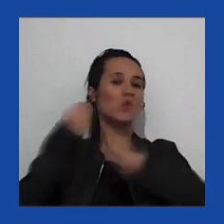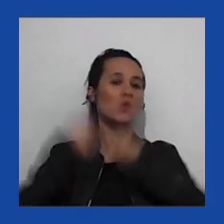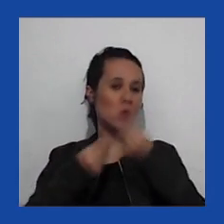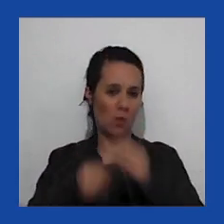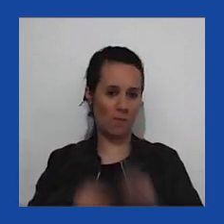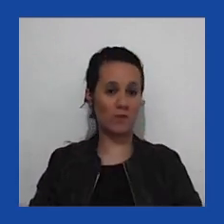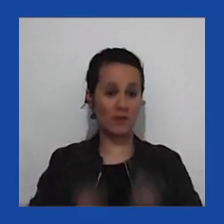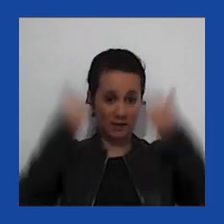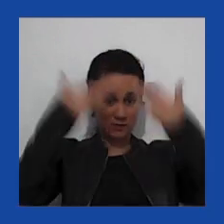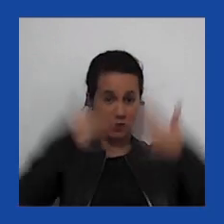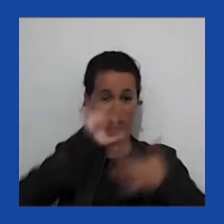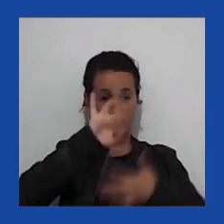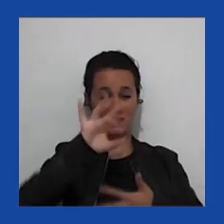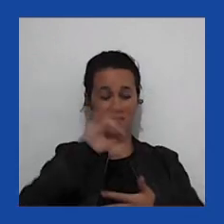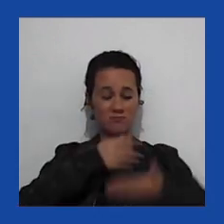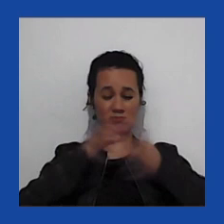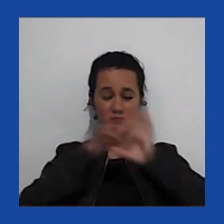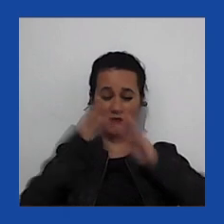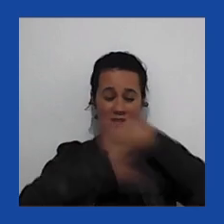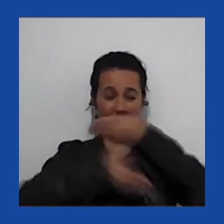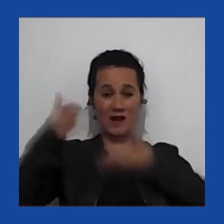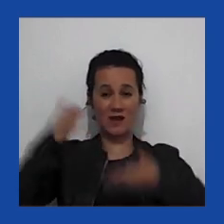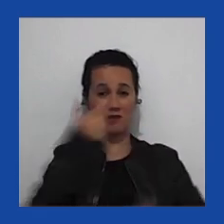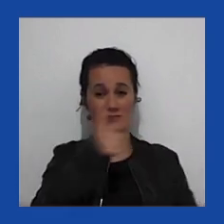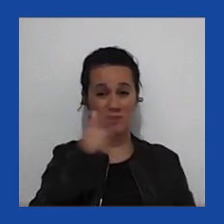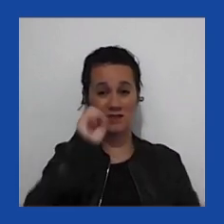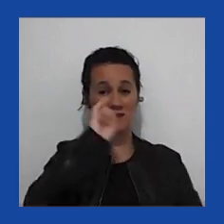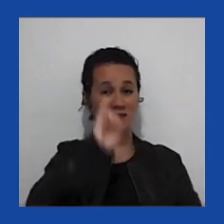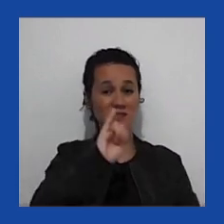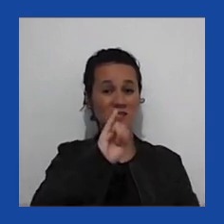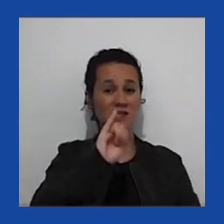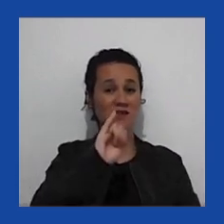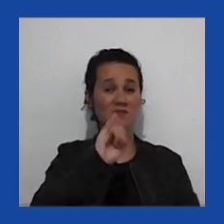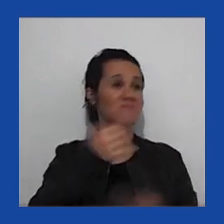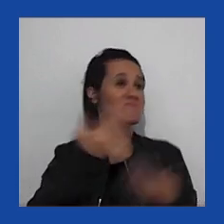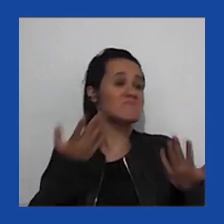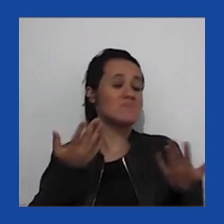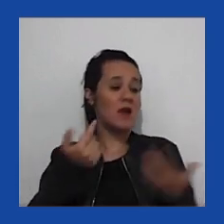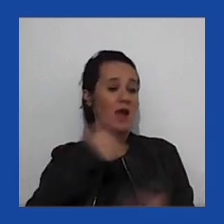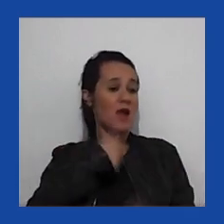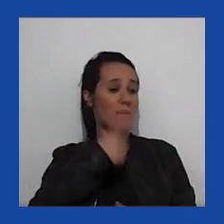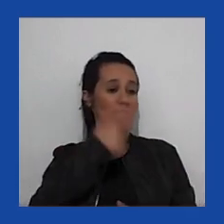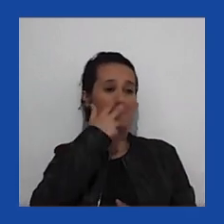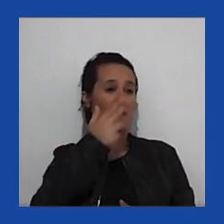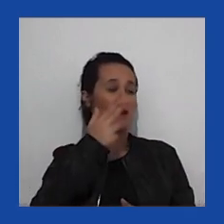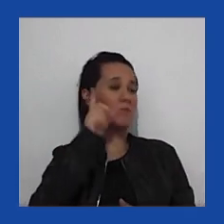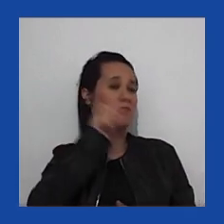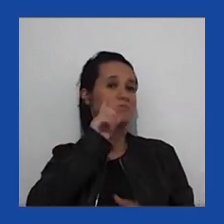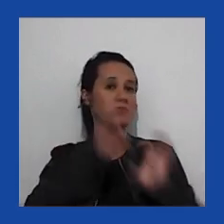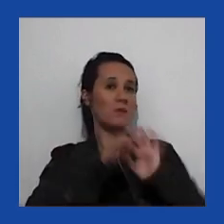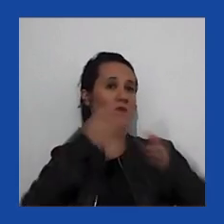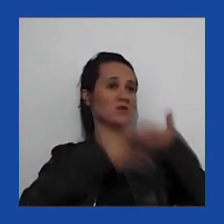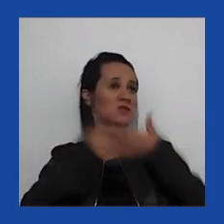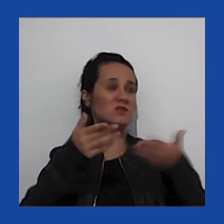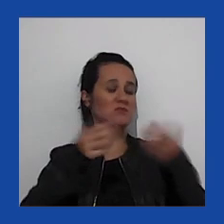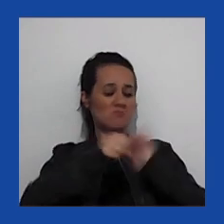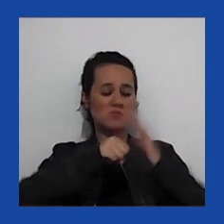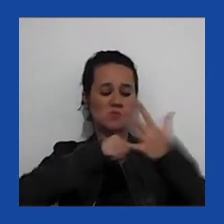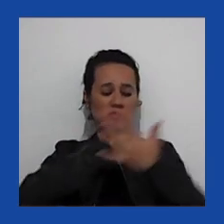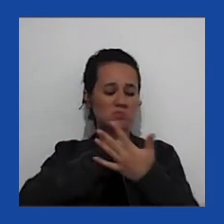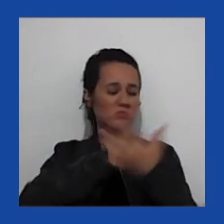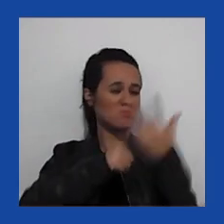democratas, o coronavírus, a pandemia do coronavírus seria uma maravilha nos Estados Unidos, que